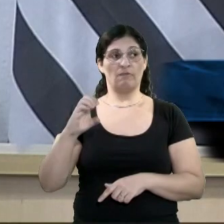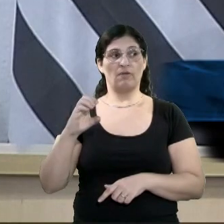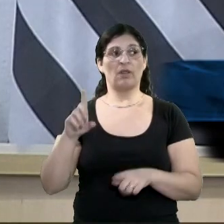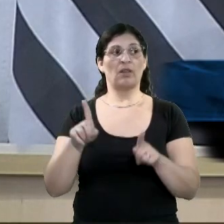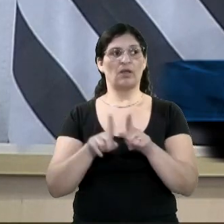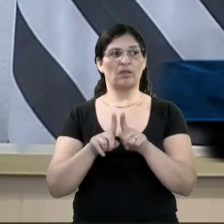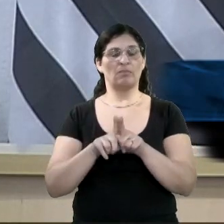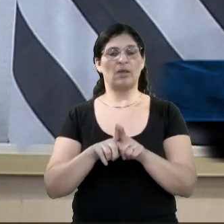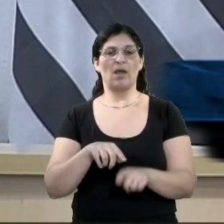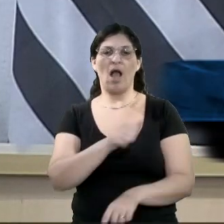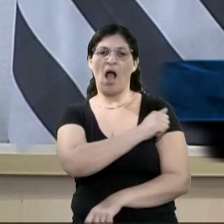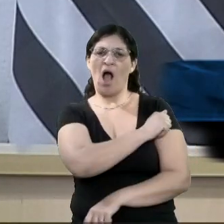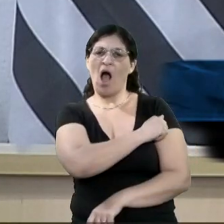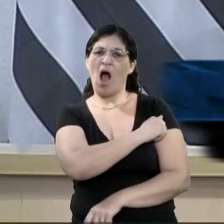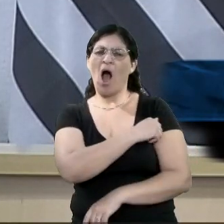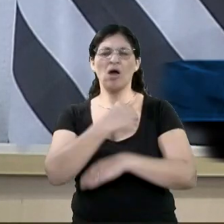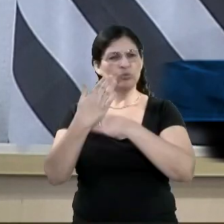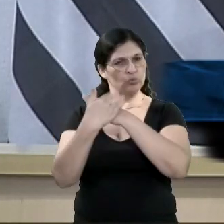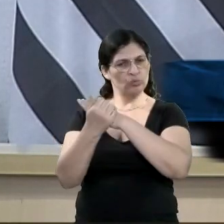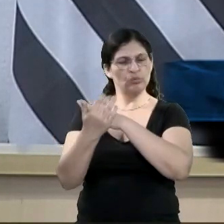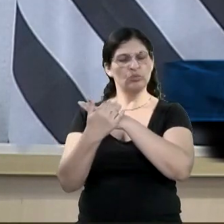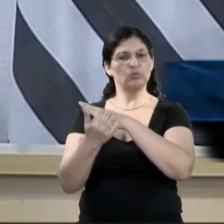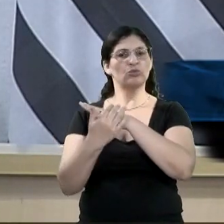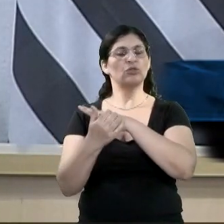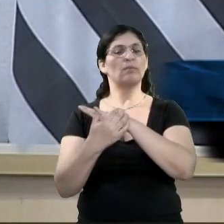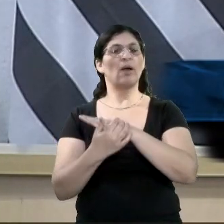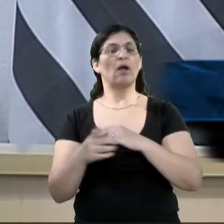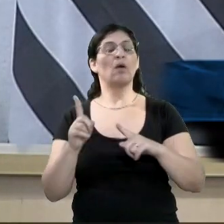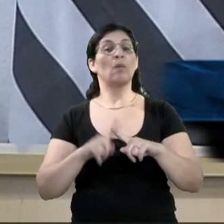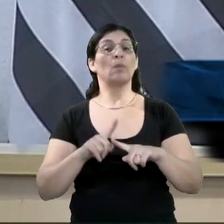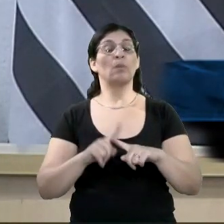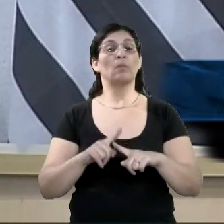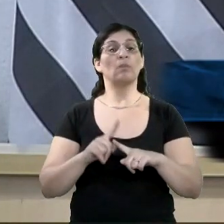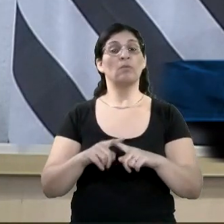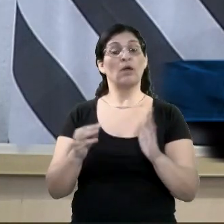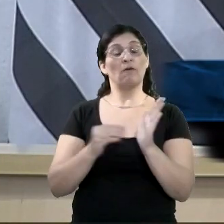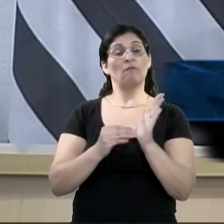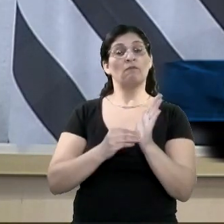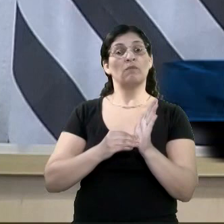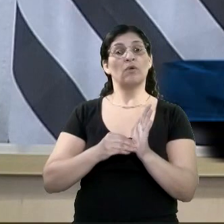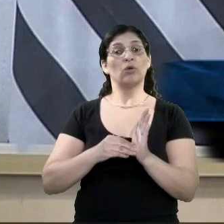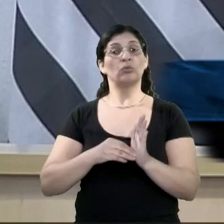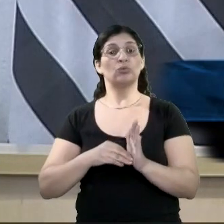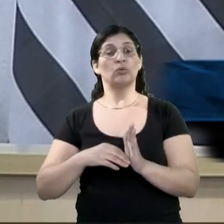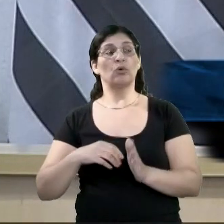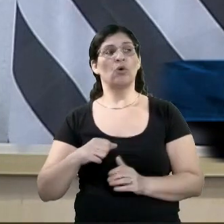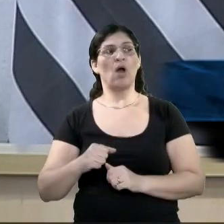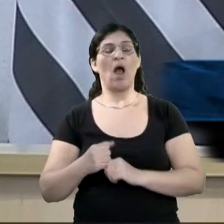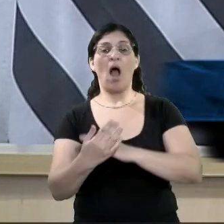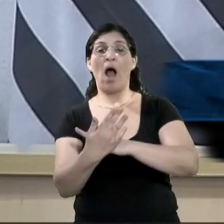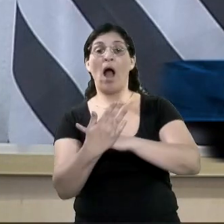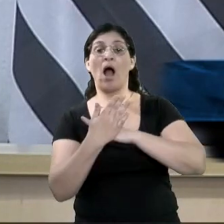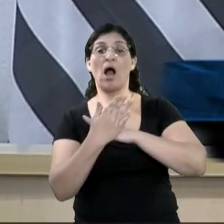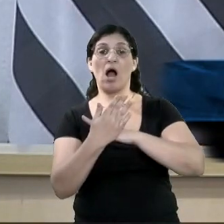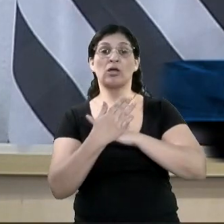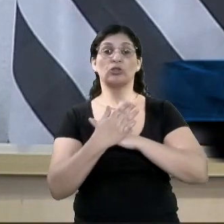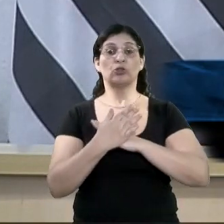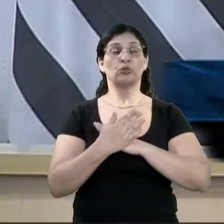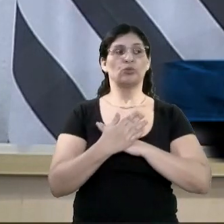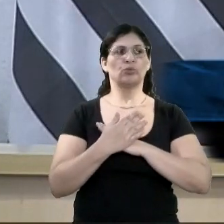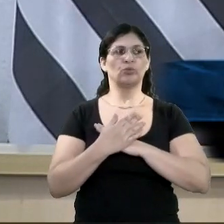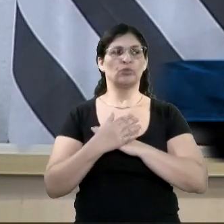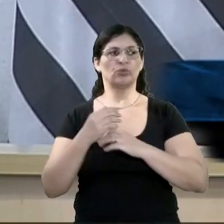estavam sem a bolsa auxílio do transporte. Então tivemos uma resposta satisfatória.